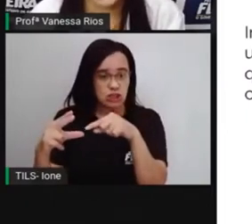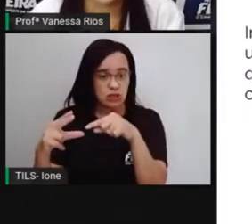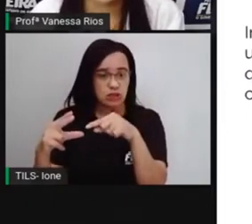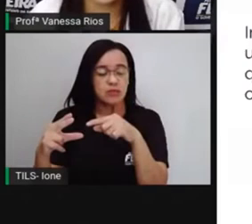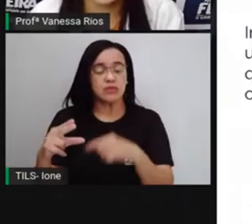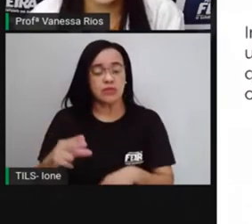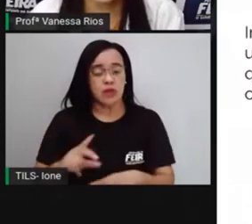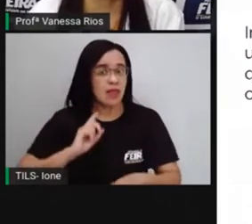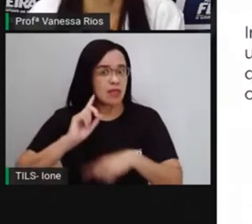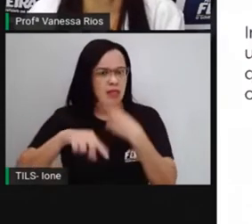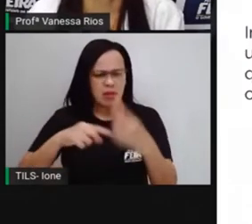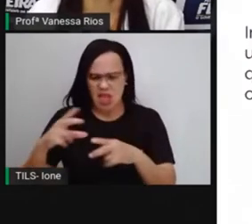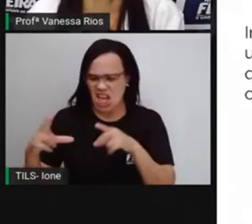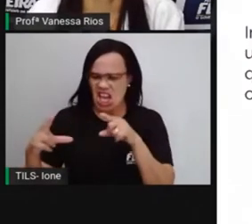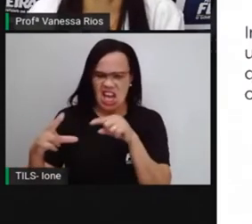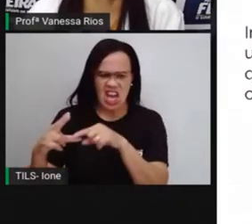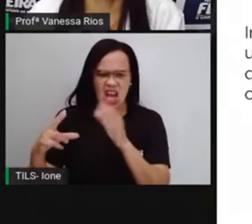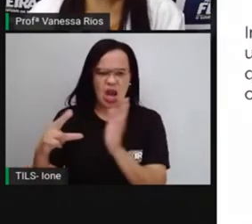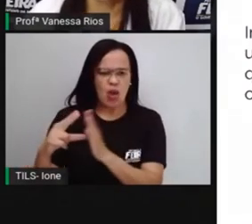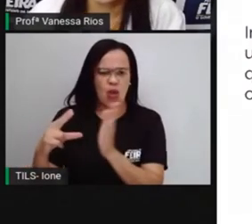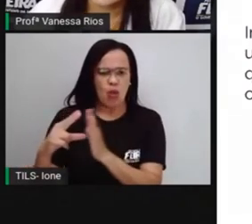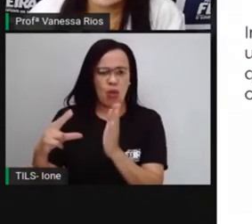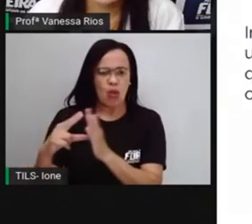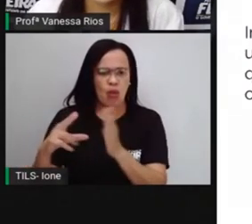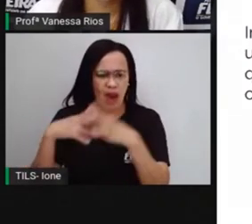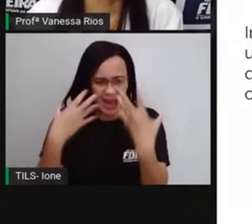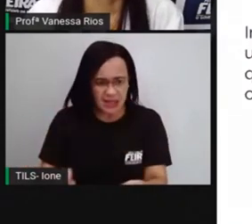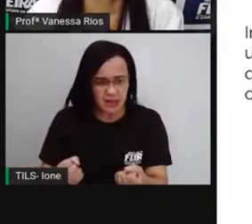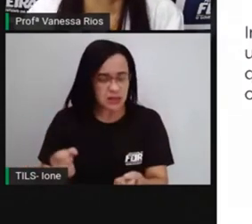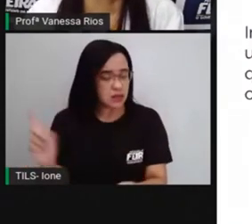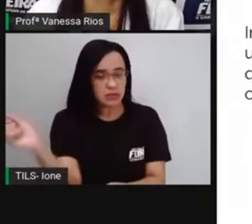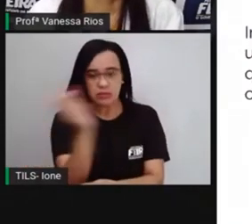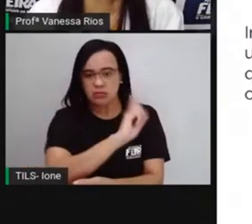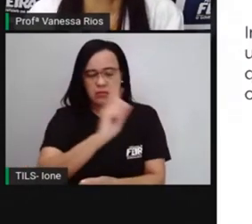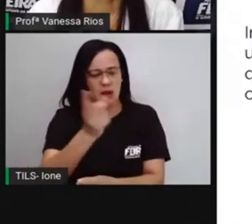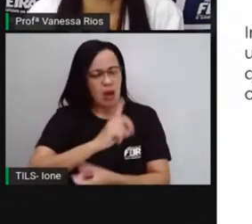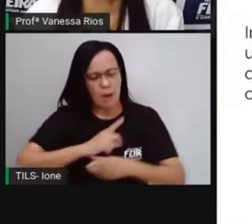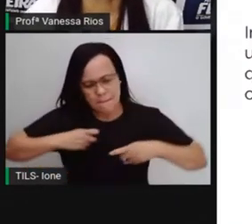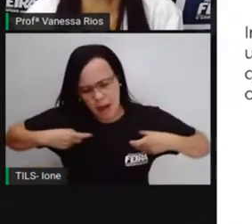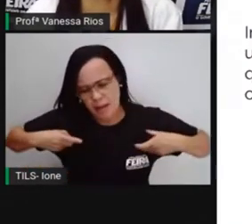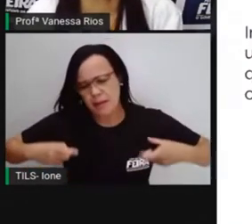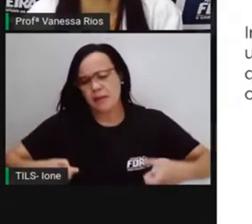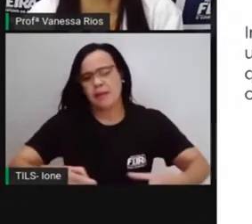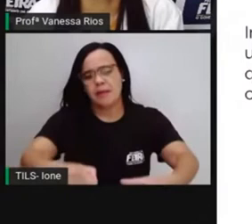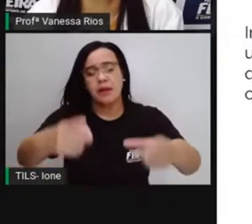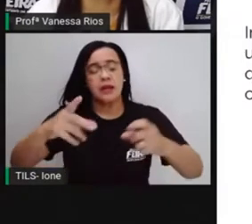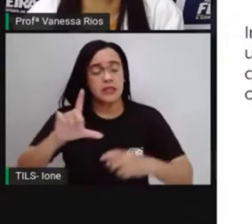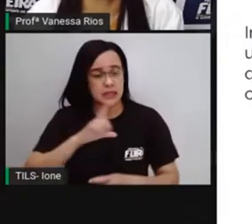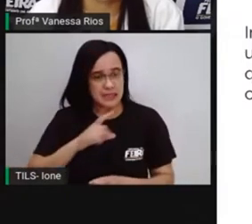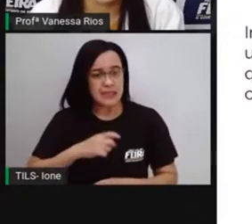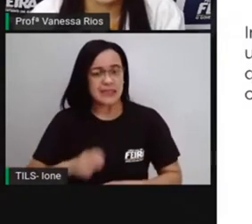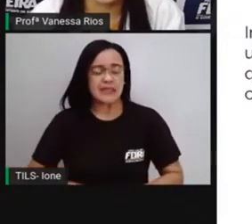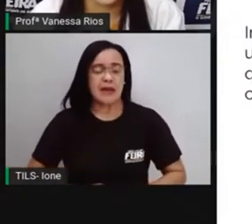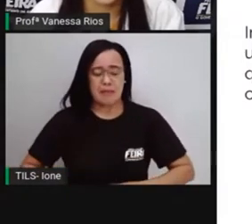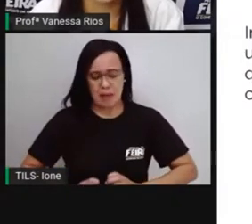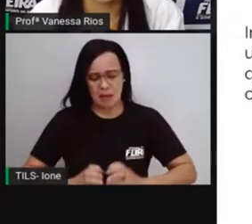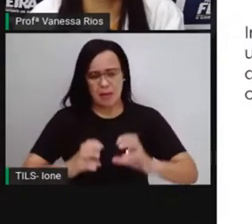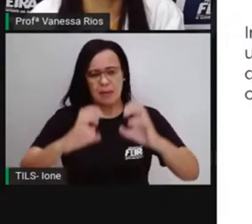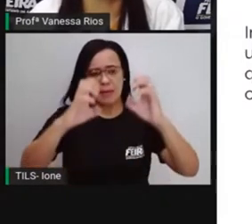essa situação. Então houveram muitos conflitos. E também existia aí, assim, um poder, né?